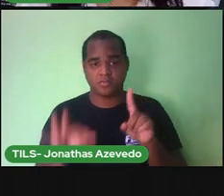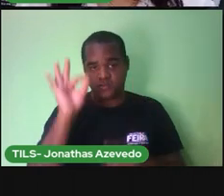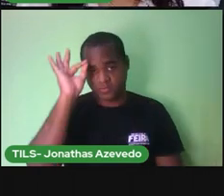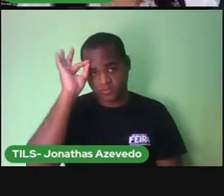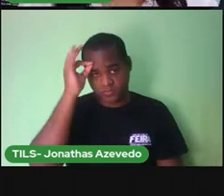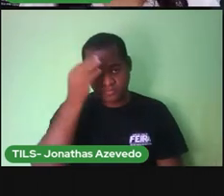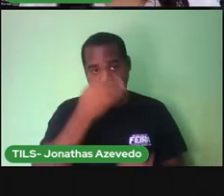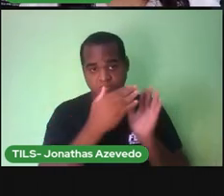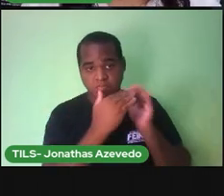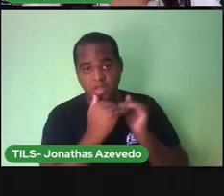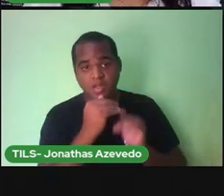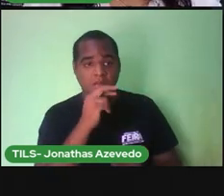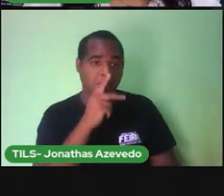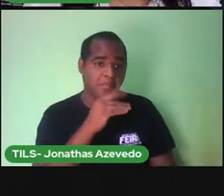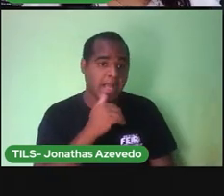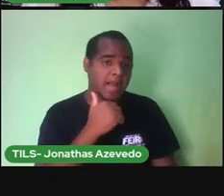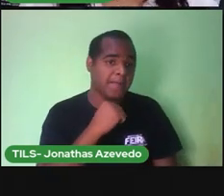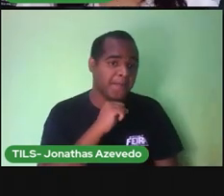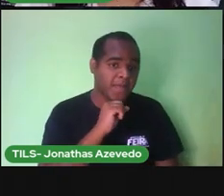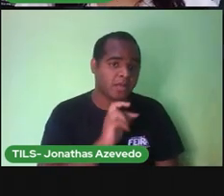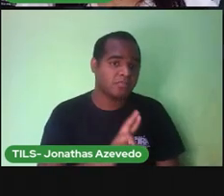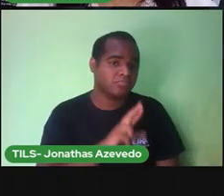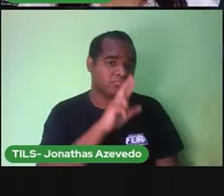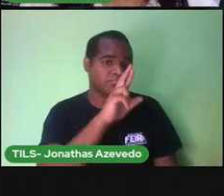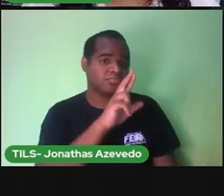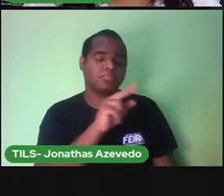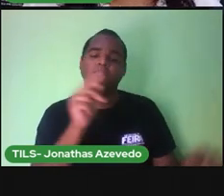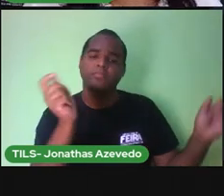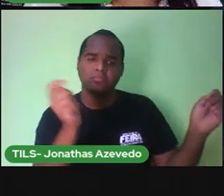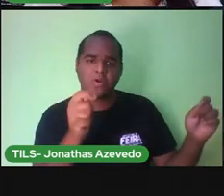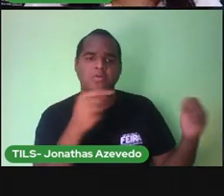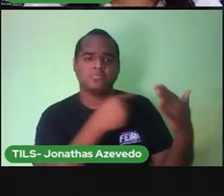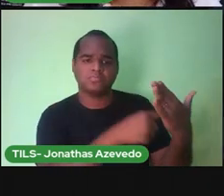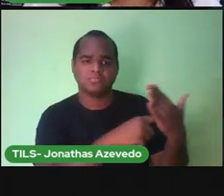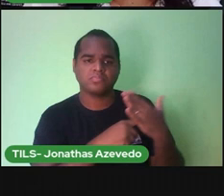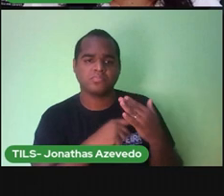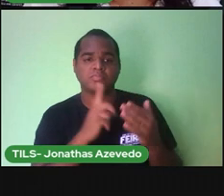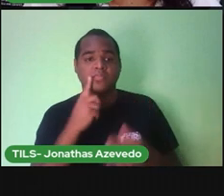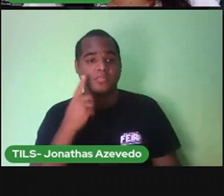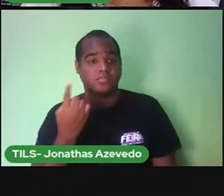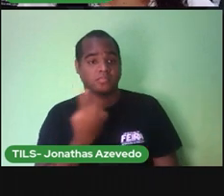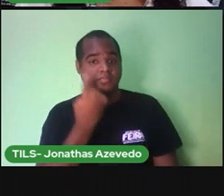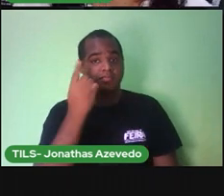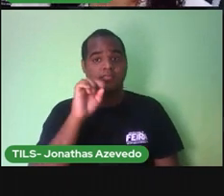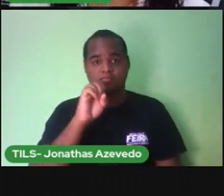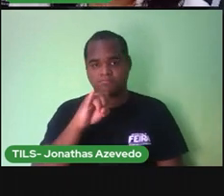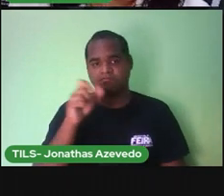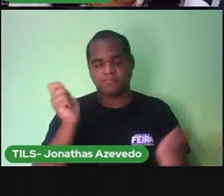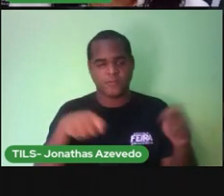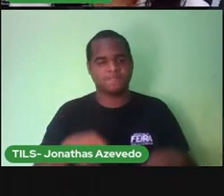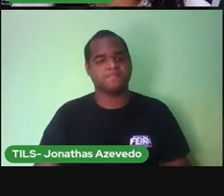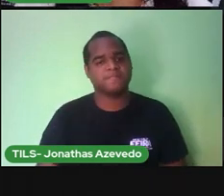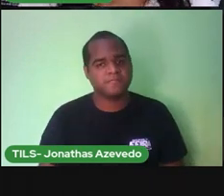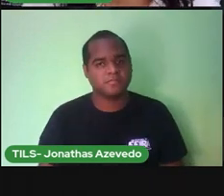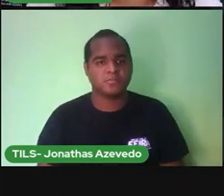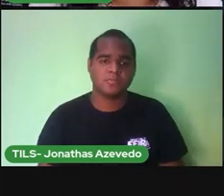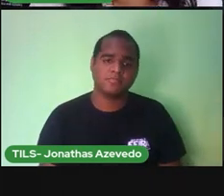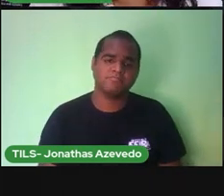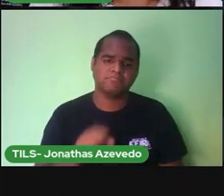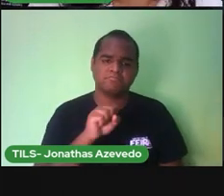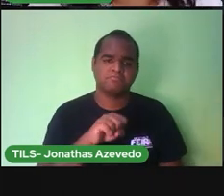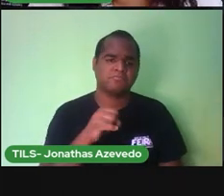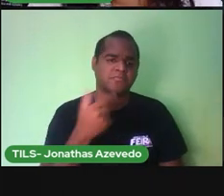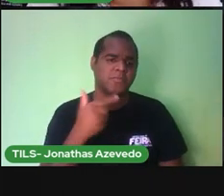Te ajudar E você vai comparar Se tiver Você coloca aqui sim Tá bom? E se não tiver Você